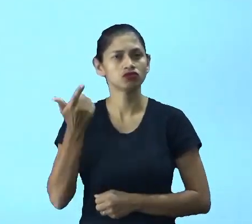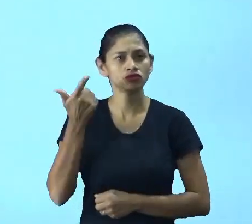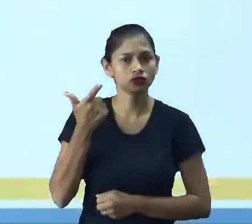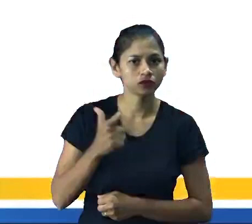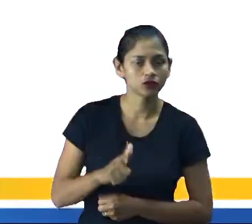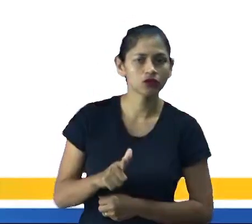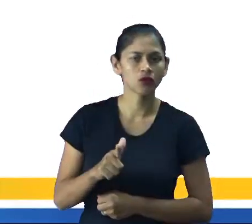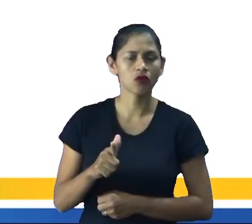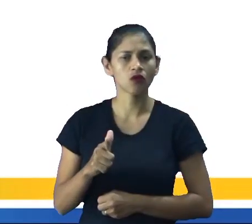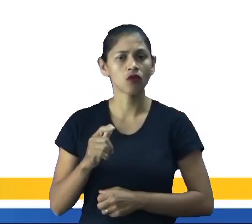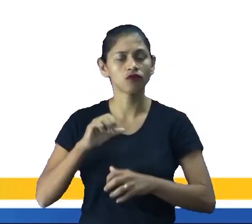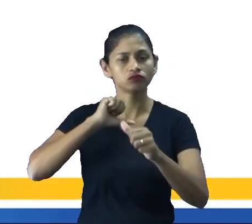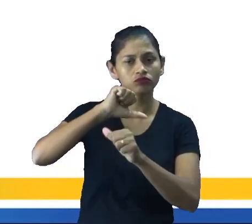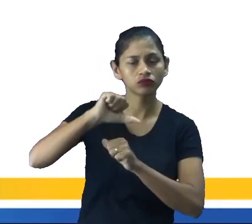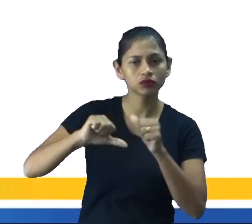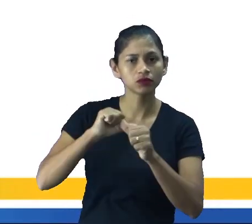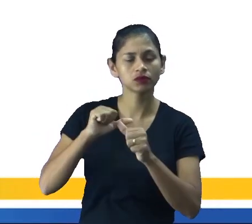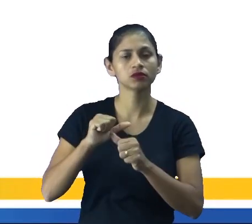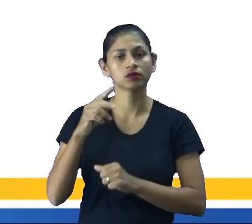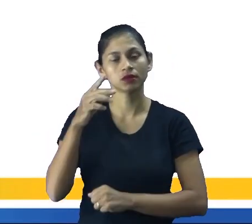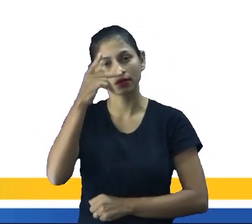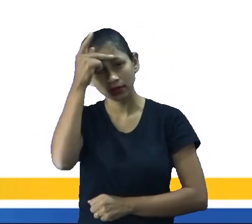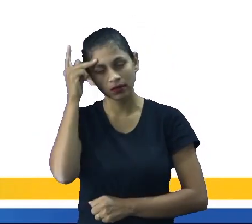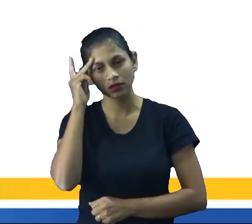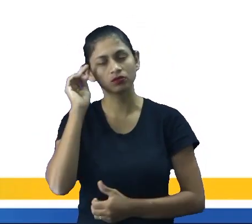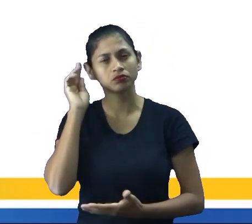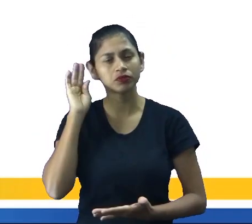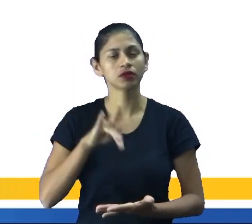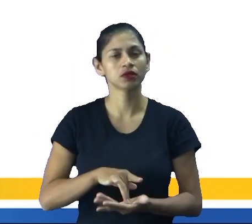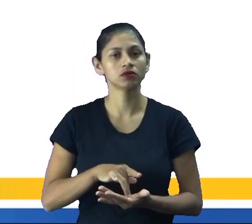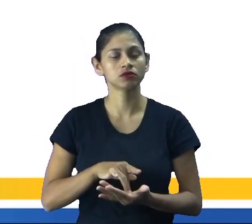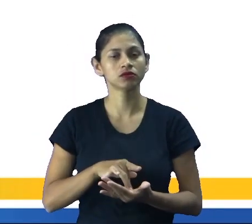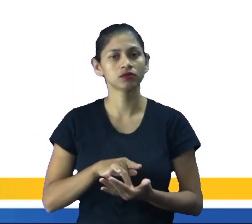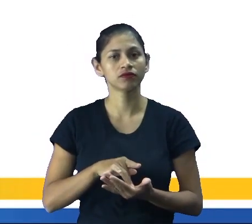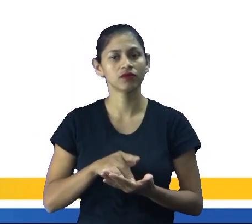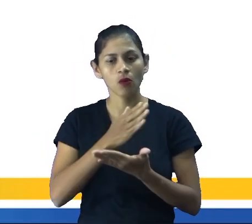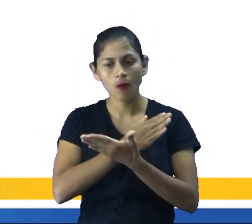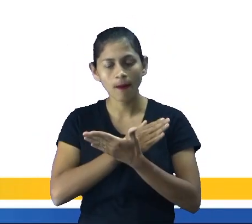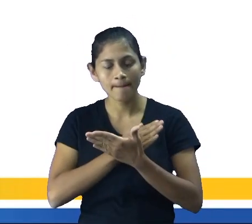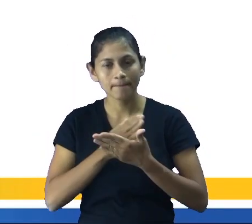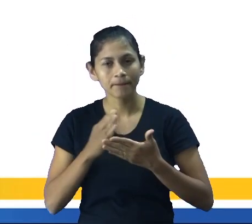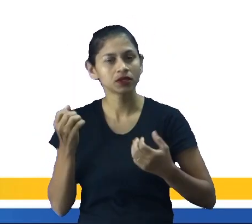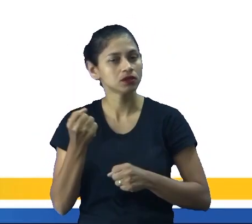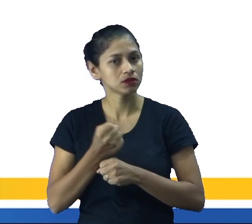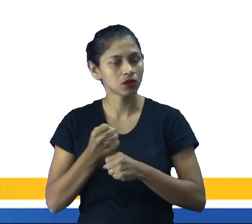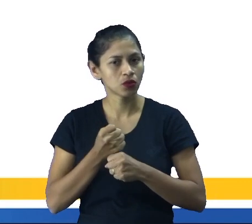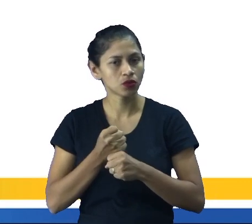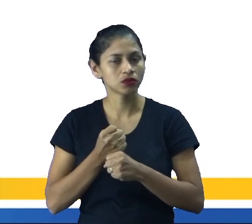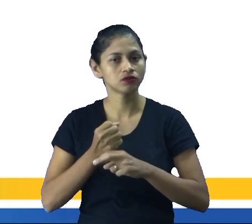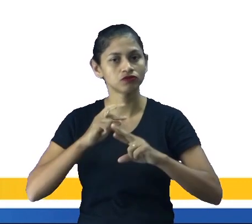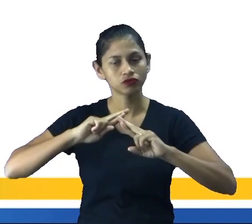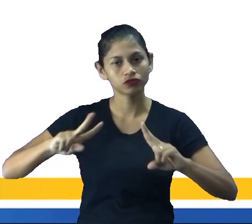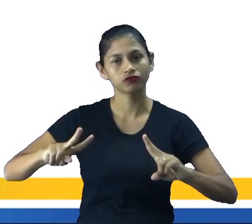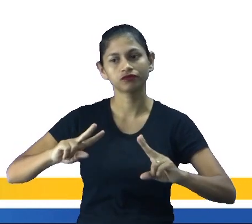mudança, que as pessoas acreditam que vai iniciar o ano, né? De uma forma diferente.